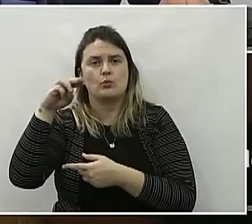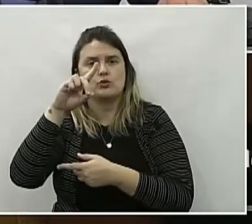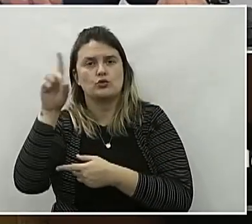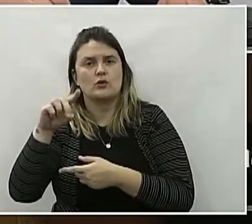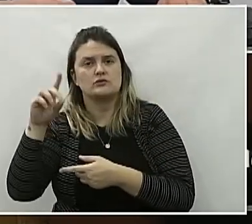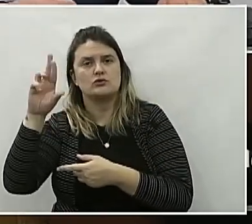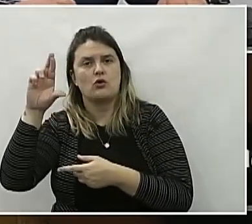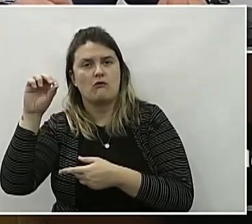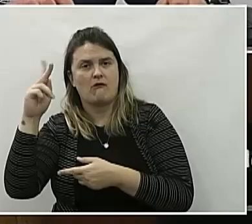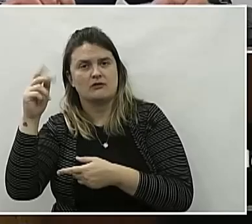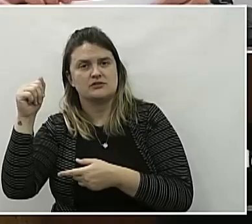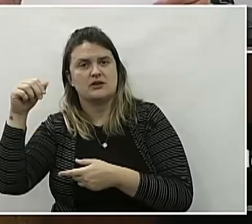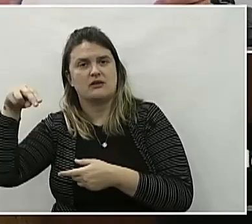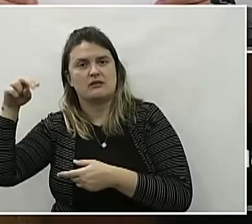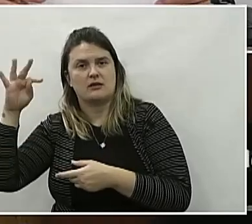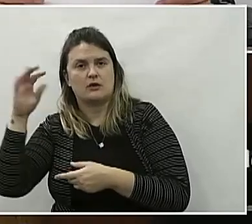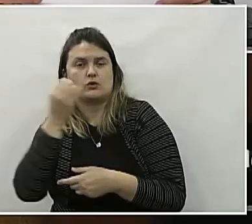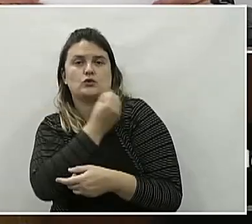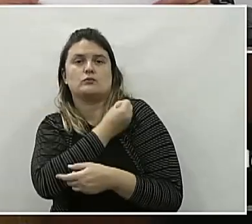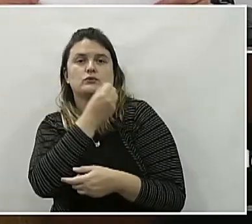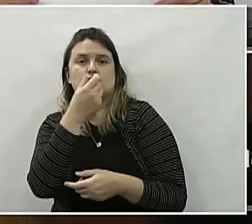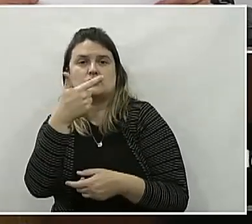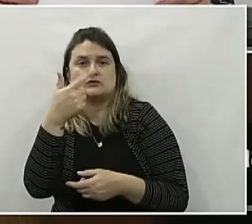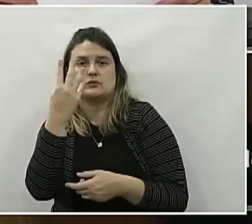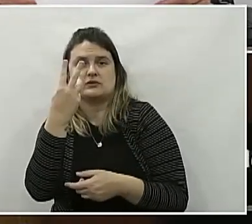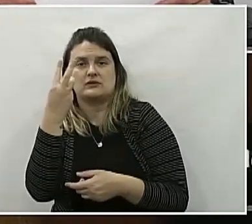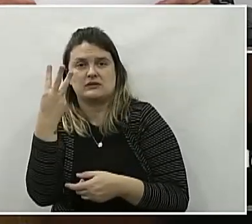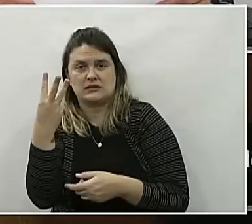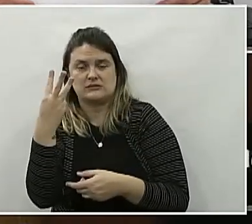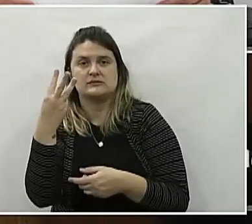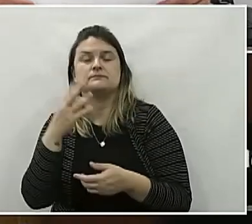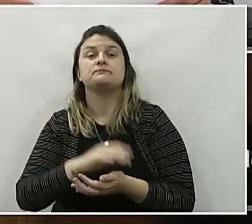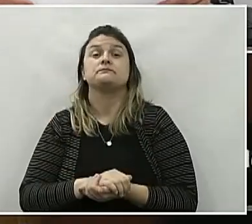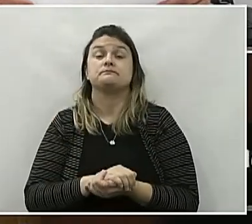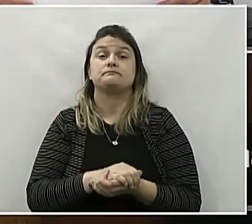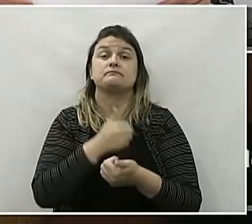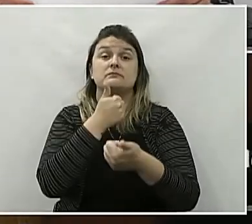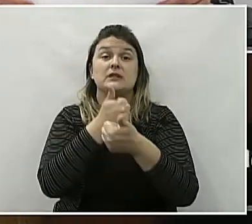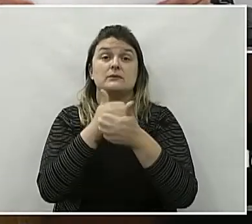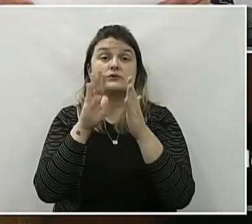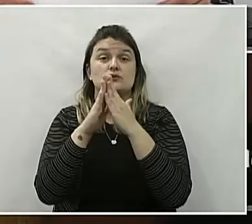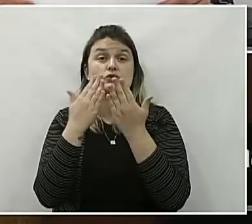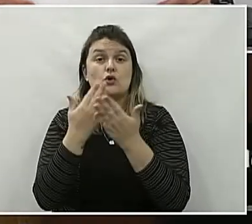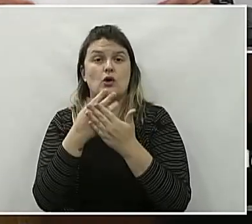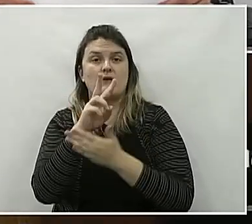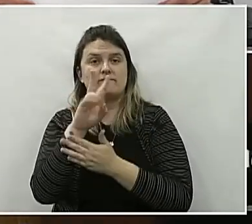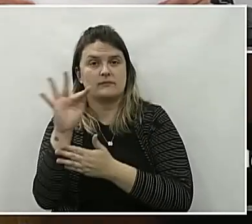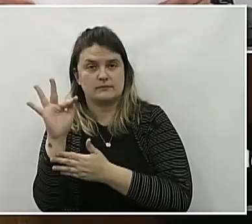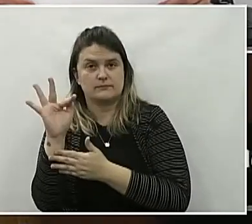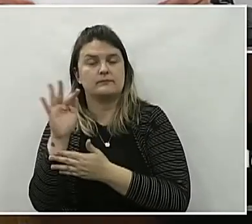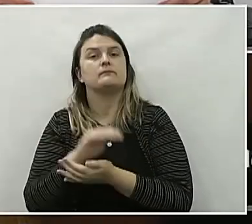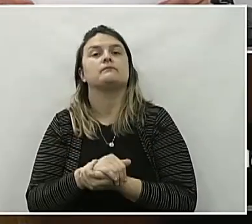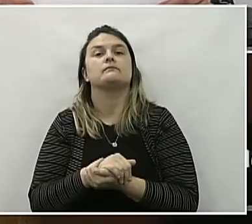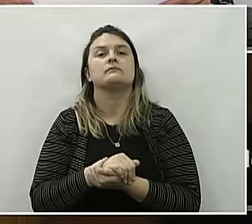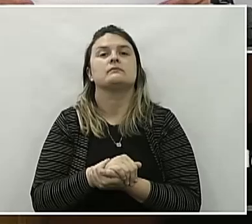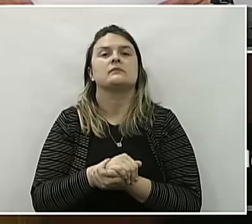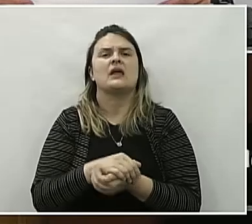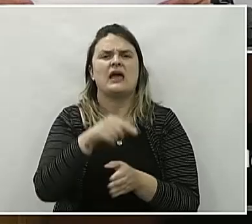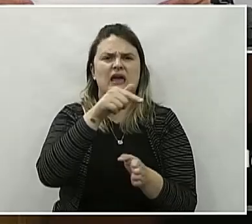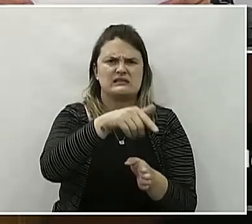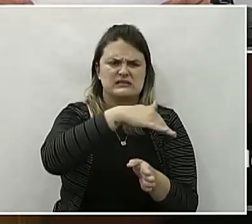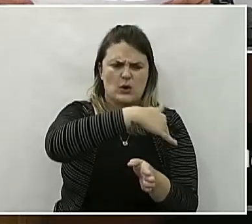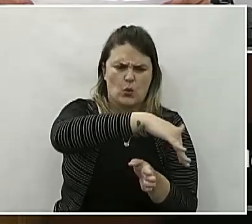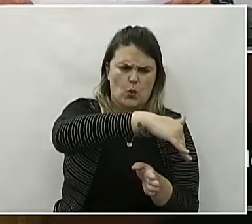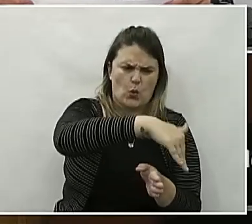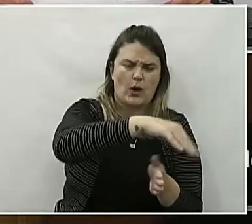Número 243, esquina com a rua Salgado Filho, próximo à escola Vitória Fernandes. Justificativa. É